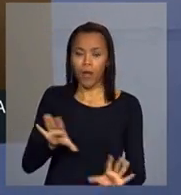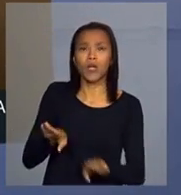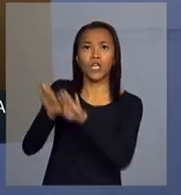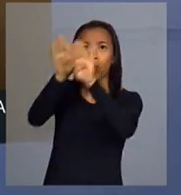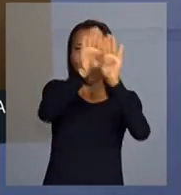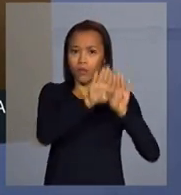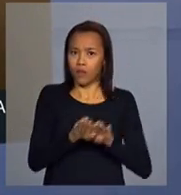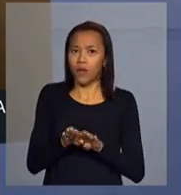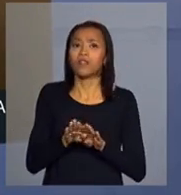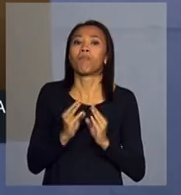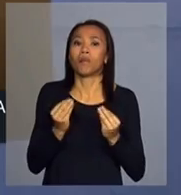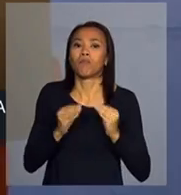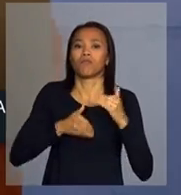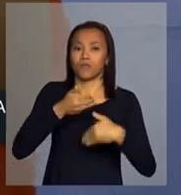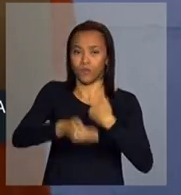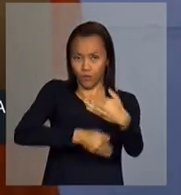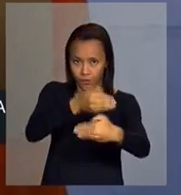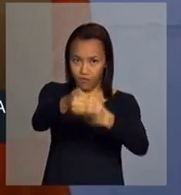desenvolvimento.